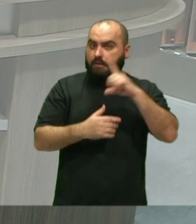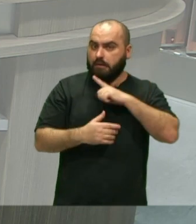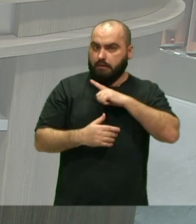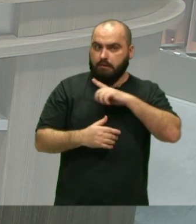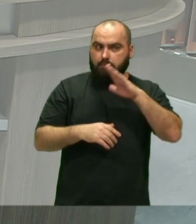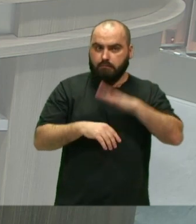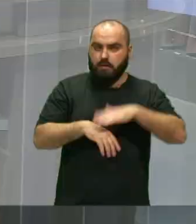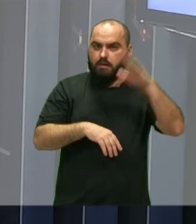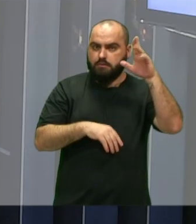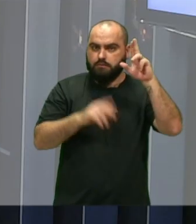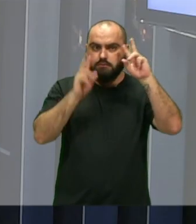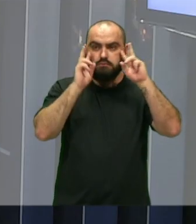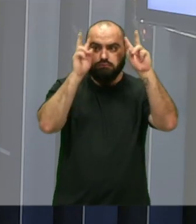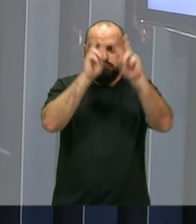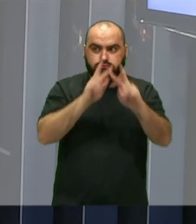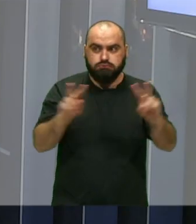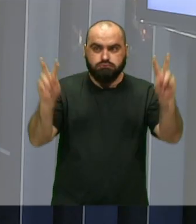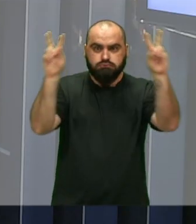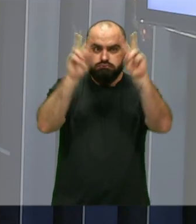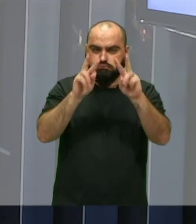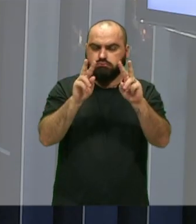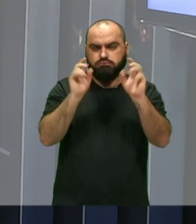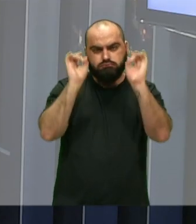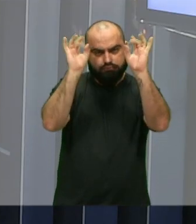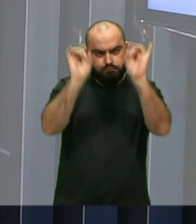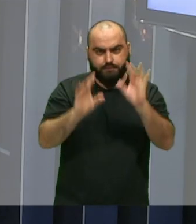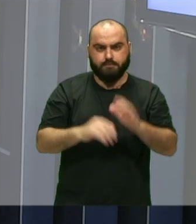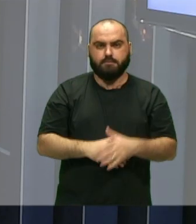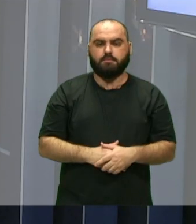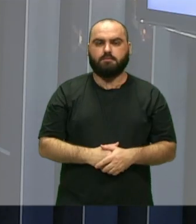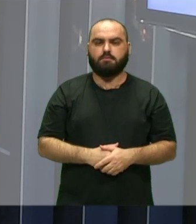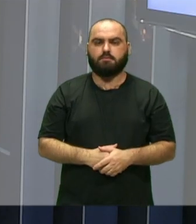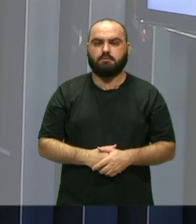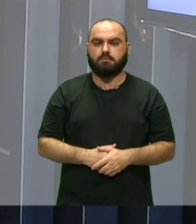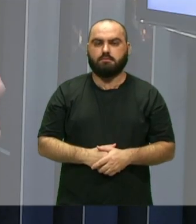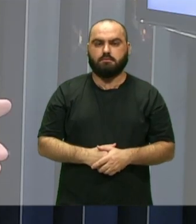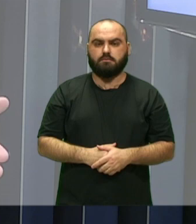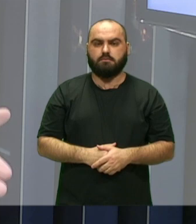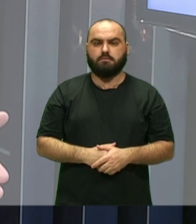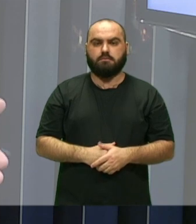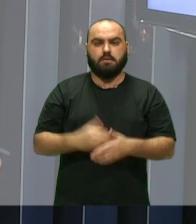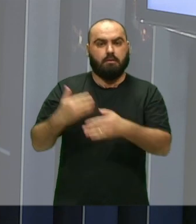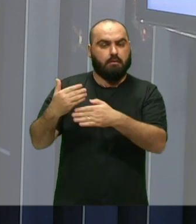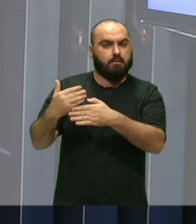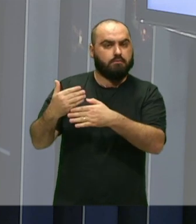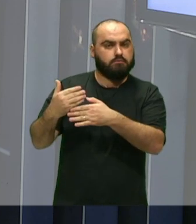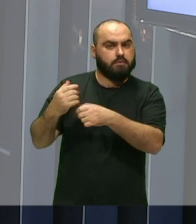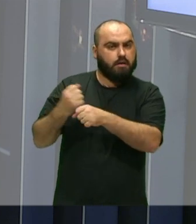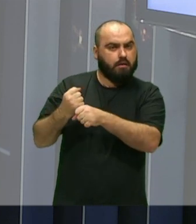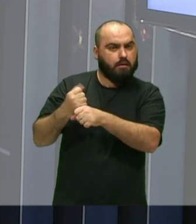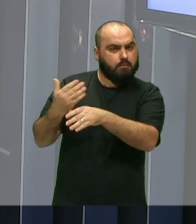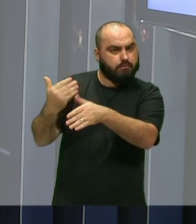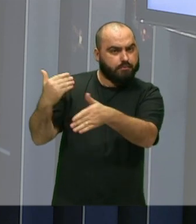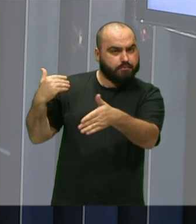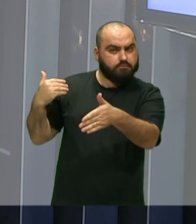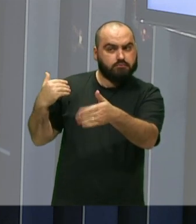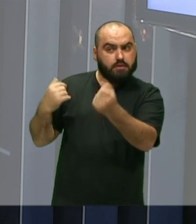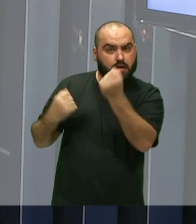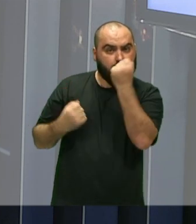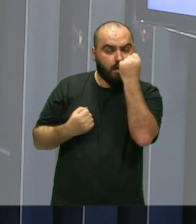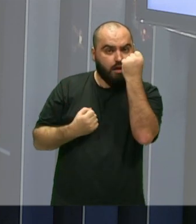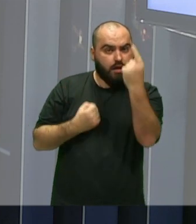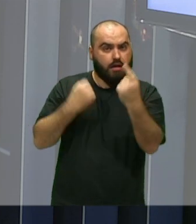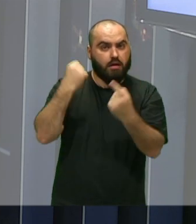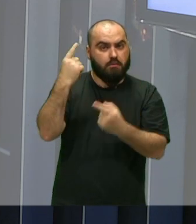visibilidade E tal Se nos últimos anos Houve um crescimento Muito grande Em alguns pontos do Brasil